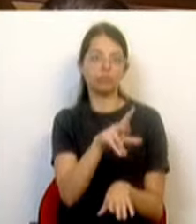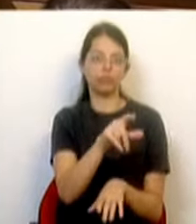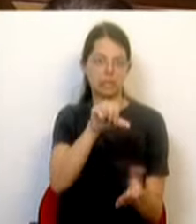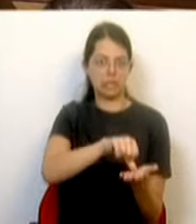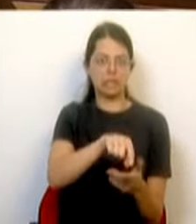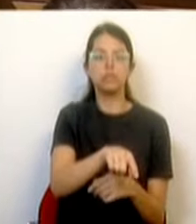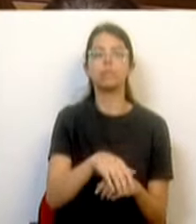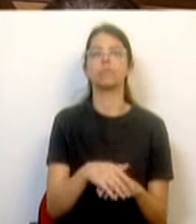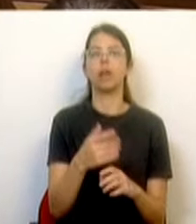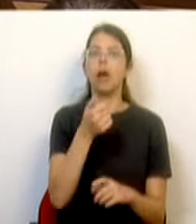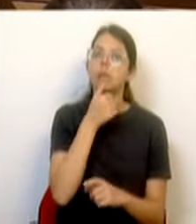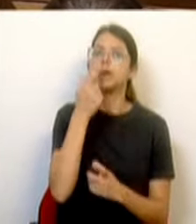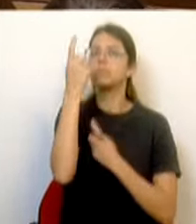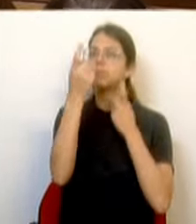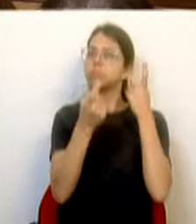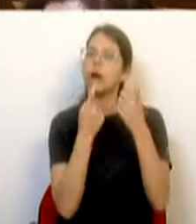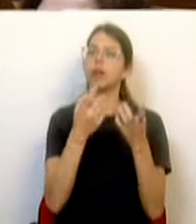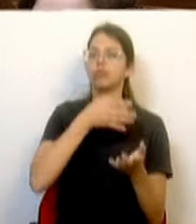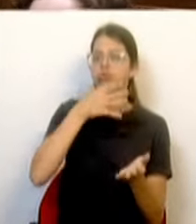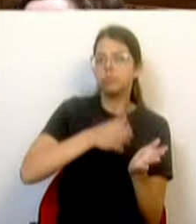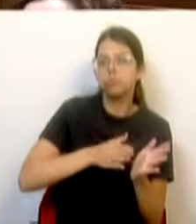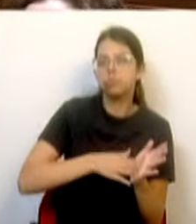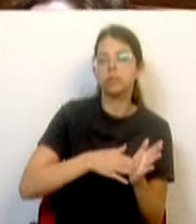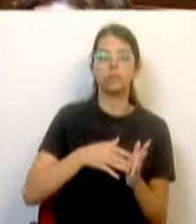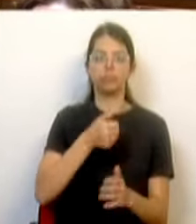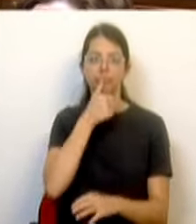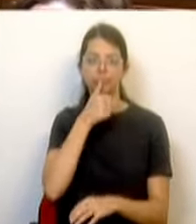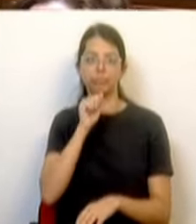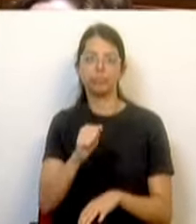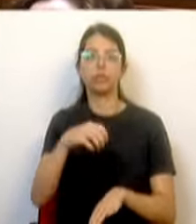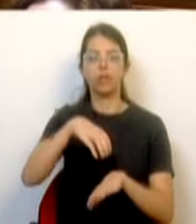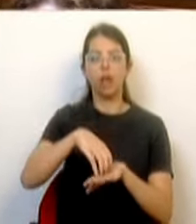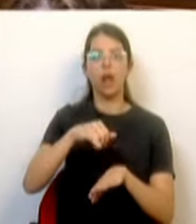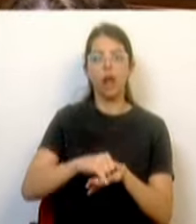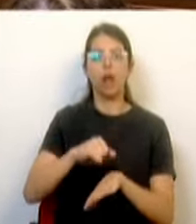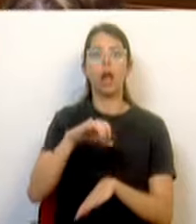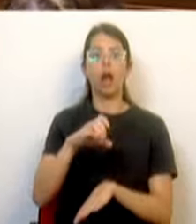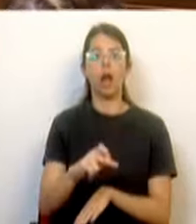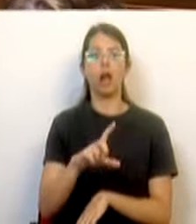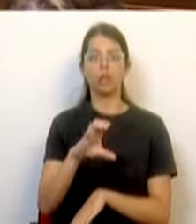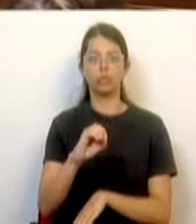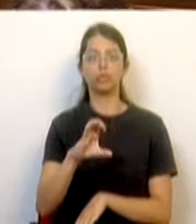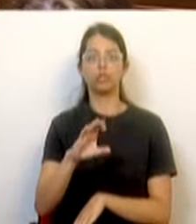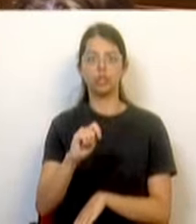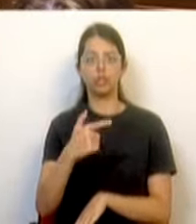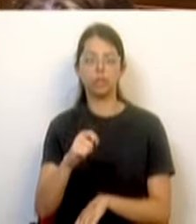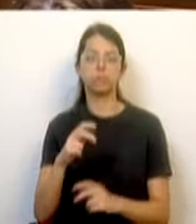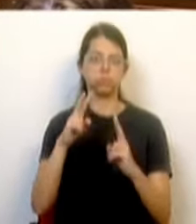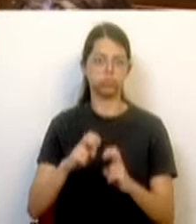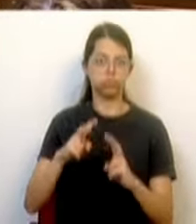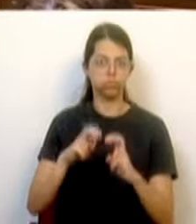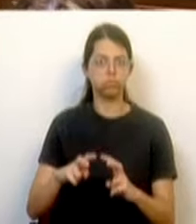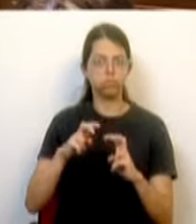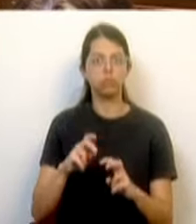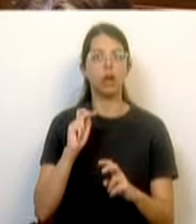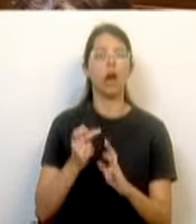ponderadas e fundamentadas. A decisão de Alcochete decorre de estudos, de estudos com vários anos. A primeira decisão de 2008 também